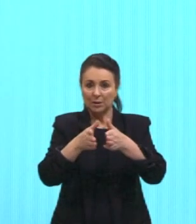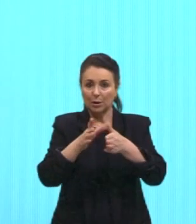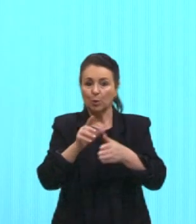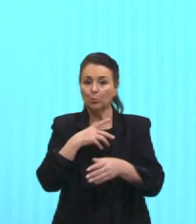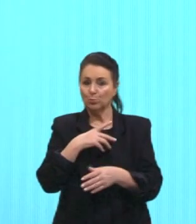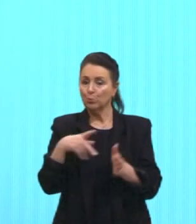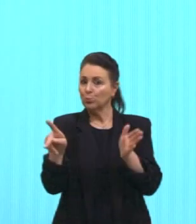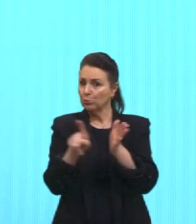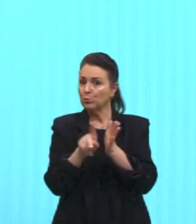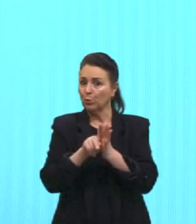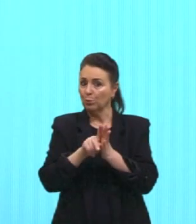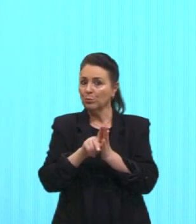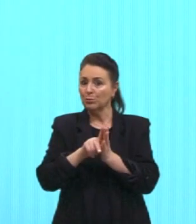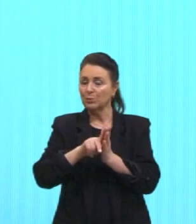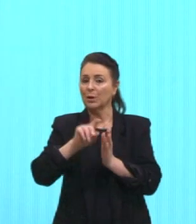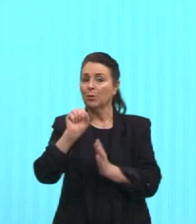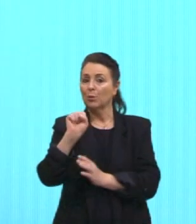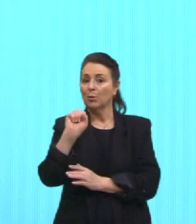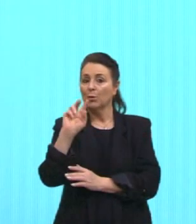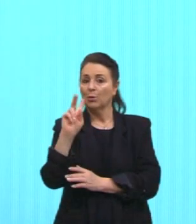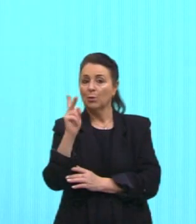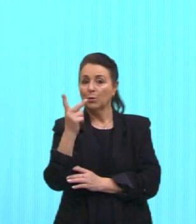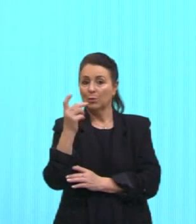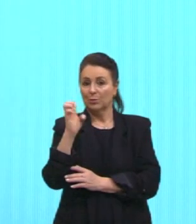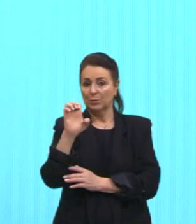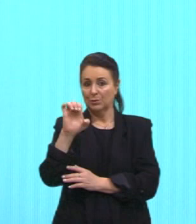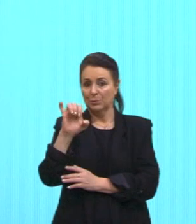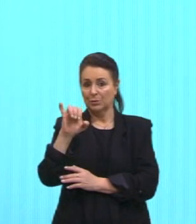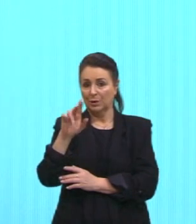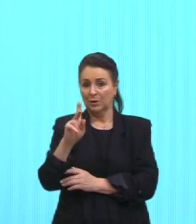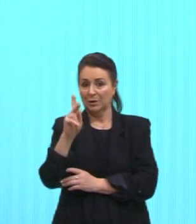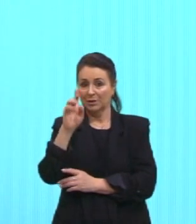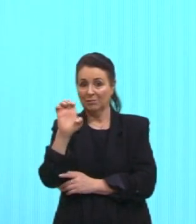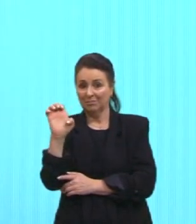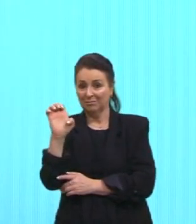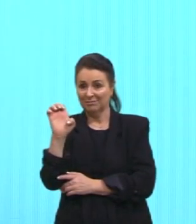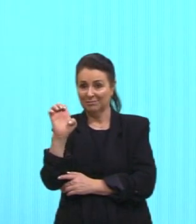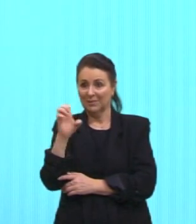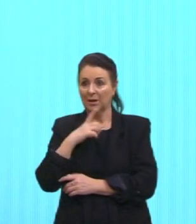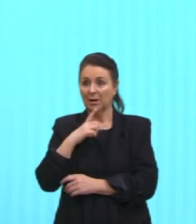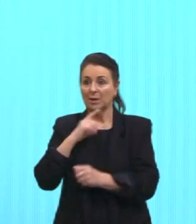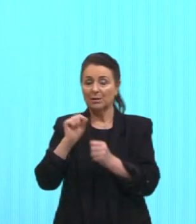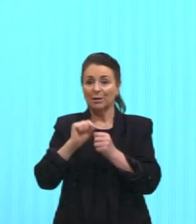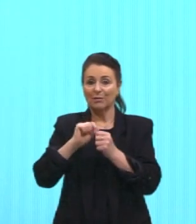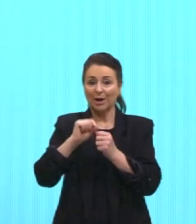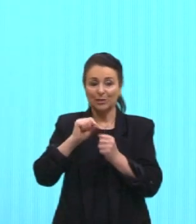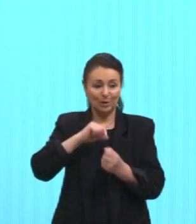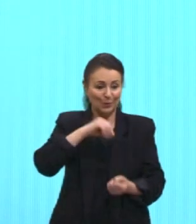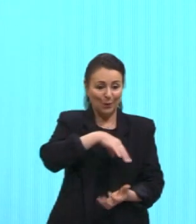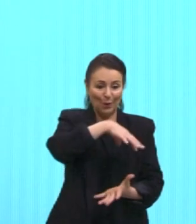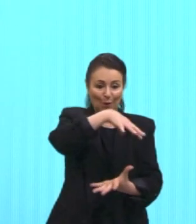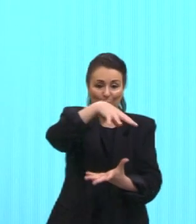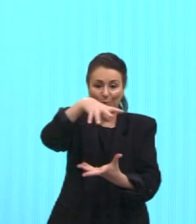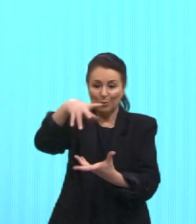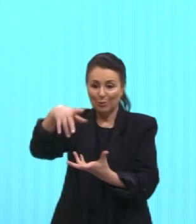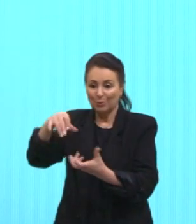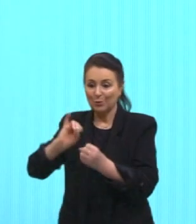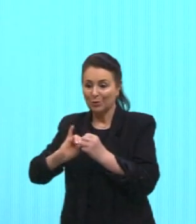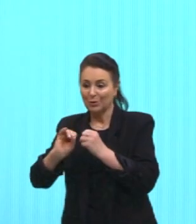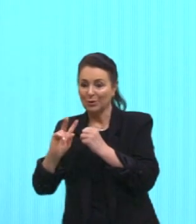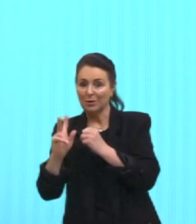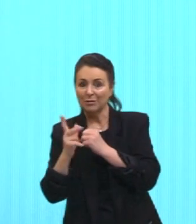moram ali, as grandes pessoas moram ali. Eles fazem o mundo inteiro, o planeta inteiro de forma de ilhas, né, ilhas